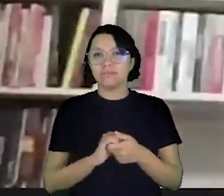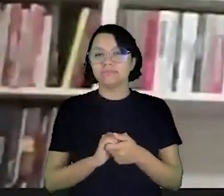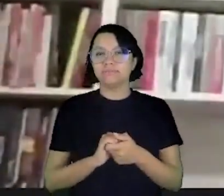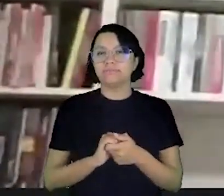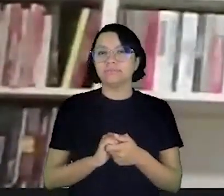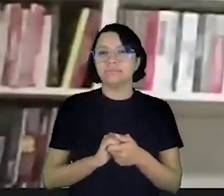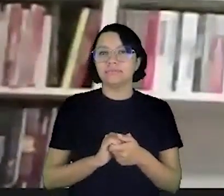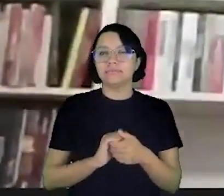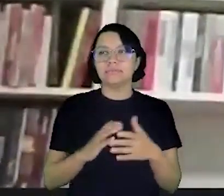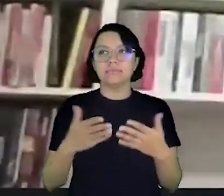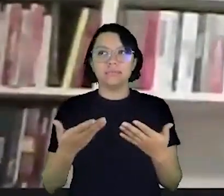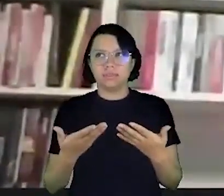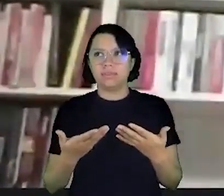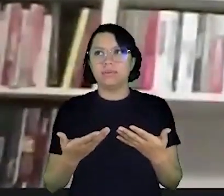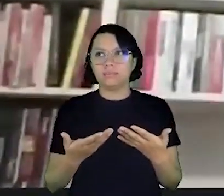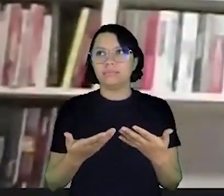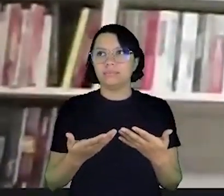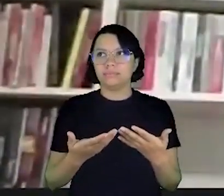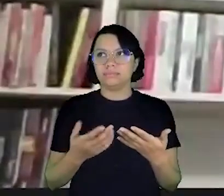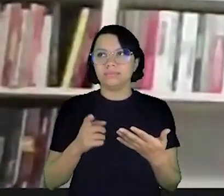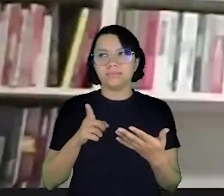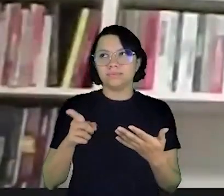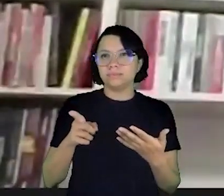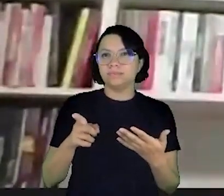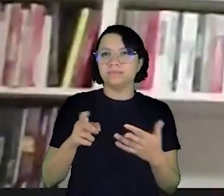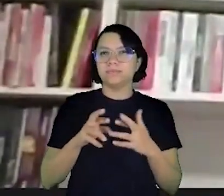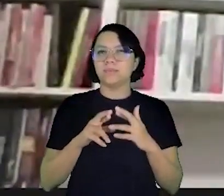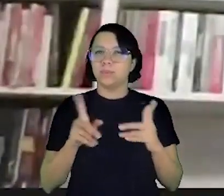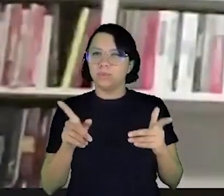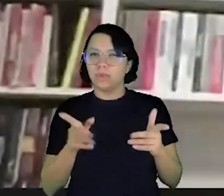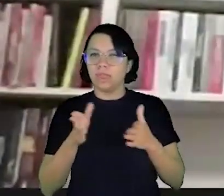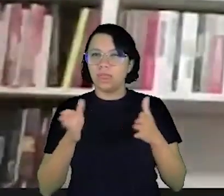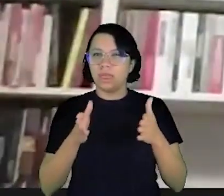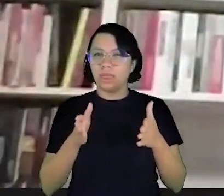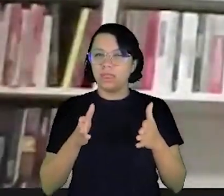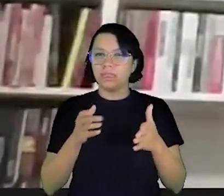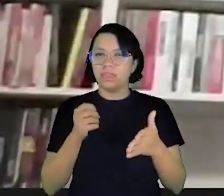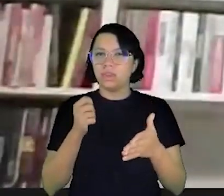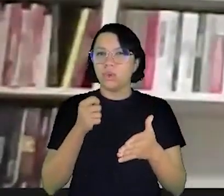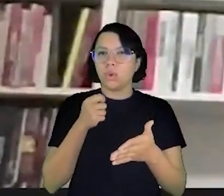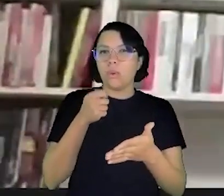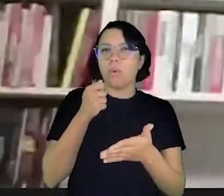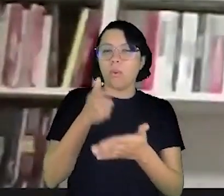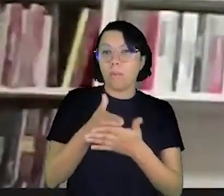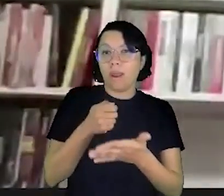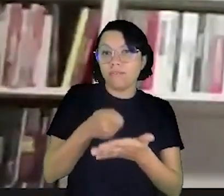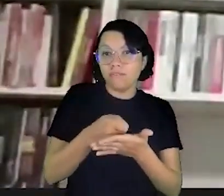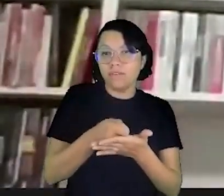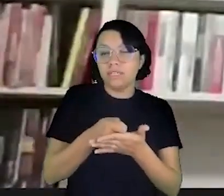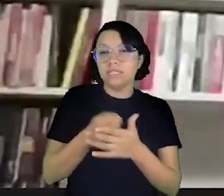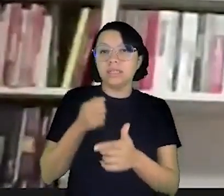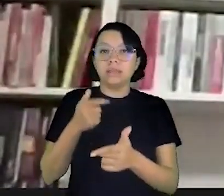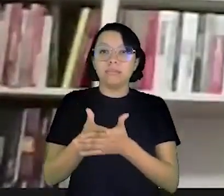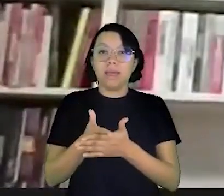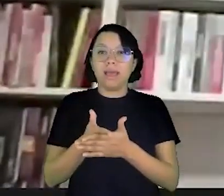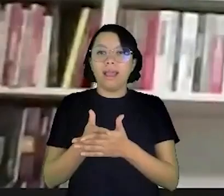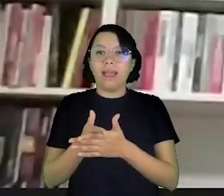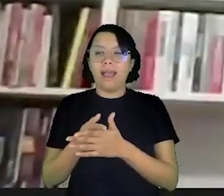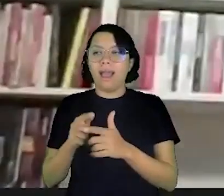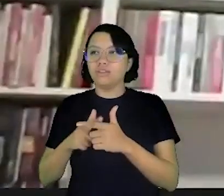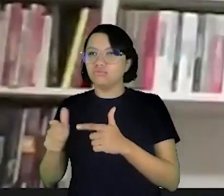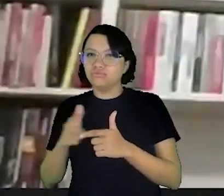com quem está com o fornecedor então aquela a diferença entre comprar à vista e pagar a prazo